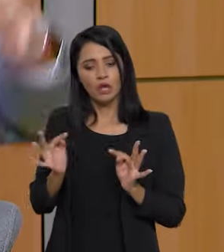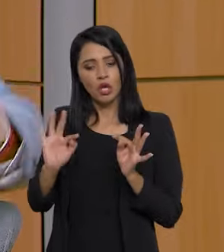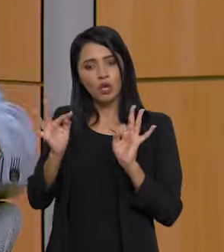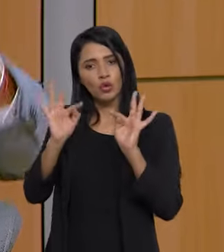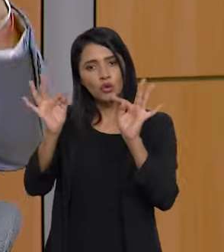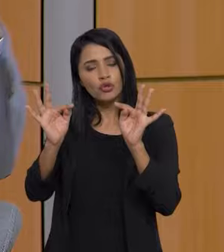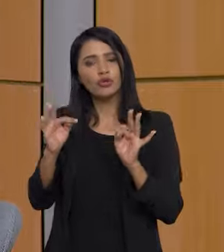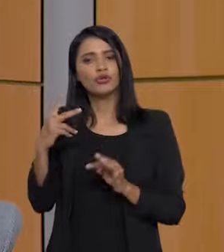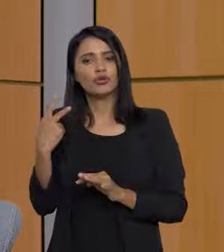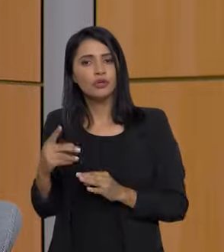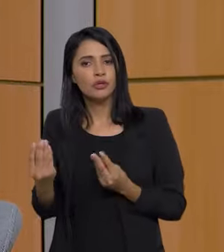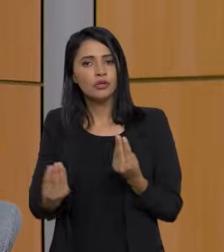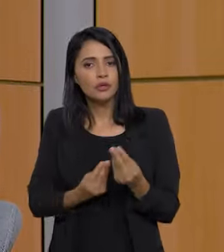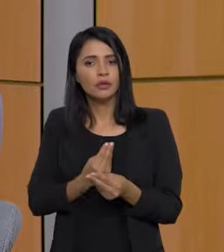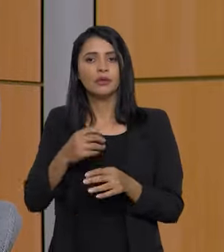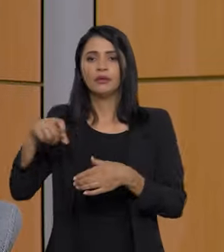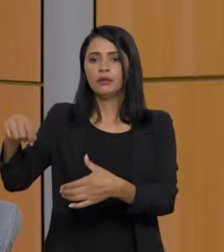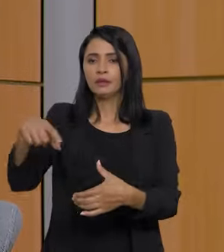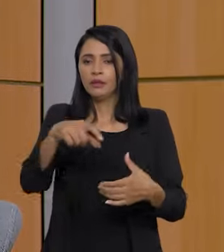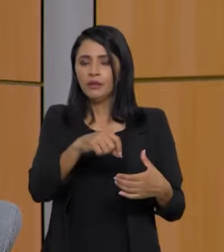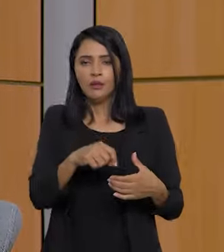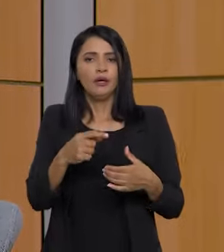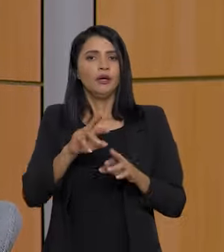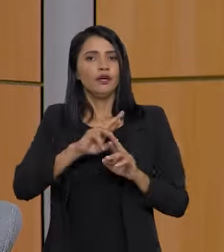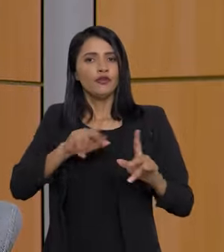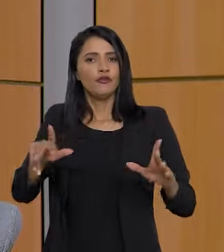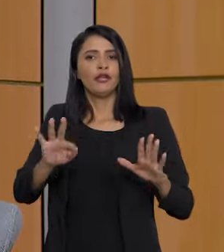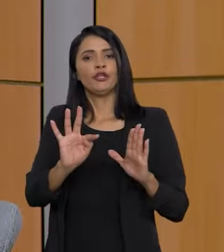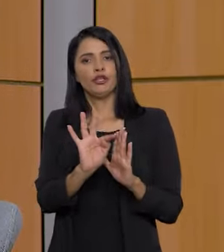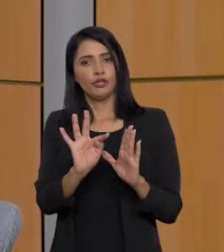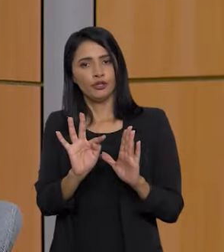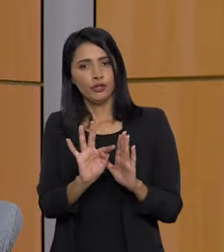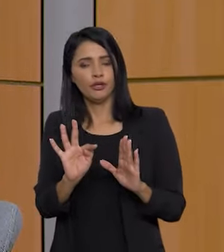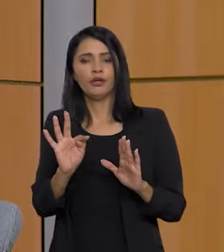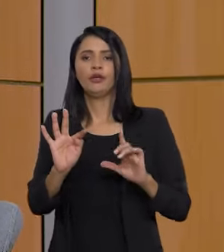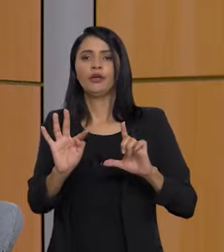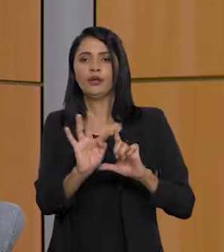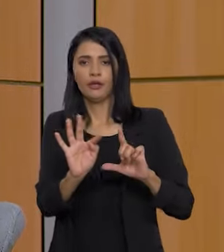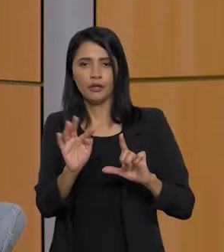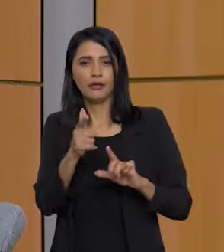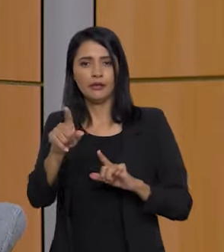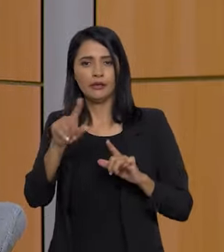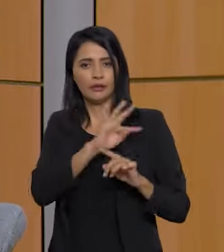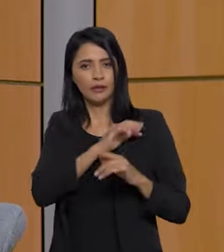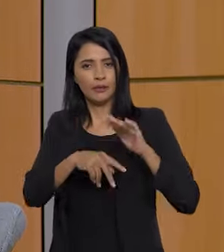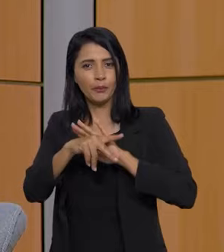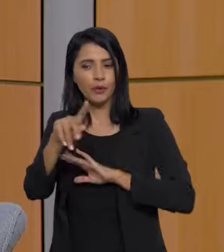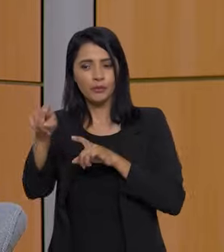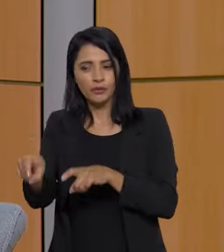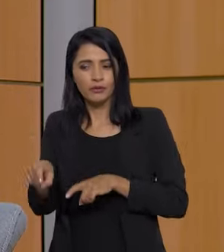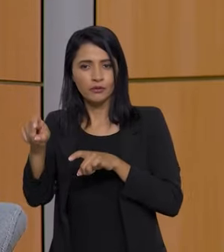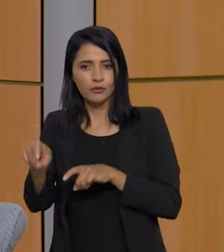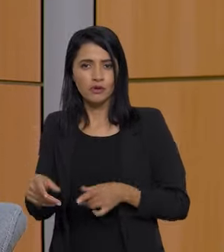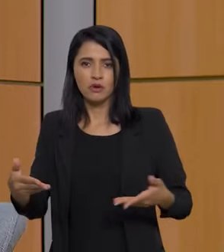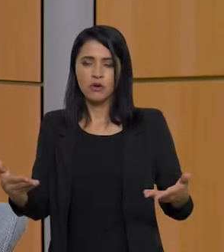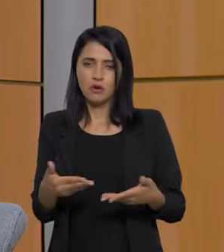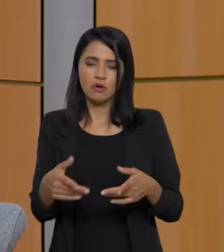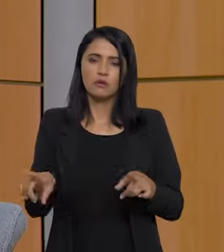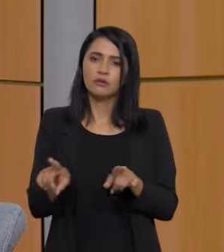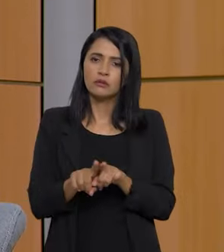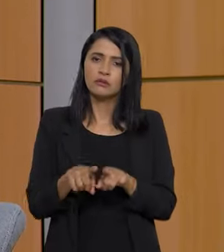essas tecnologias de bioinsumos, de sementes não transgênicas, de técnicas agrícolas